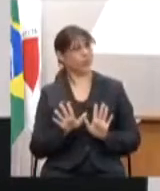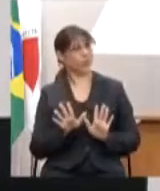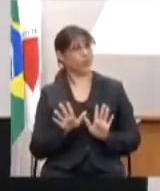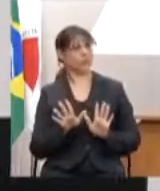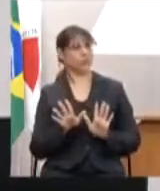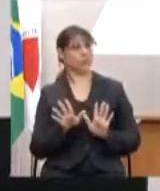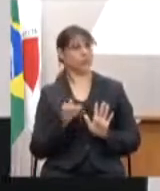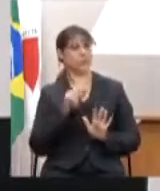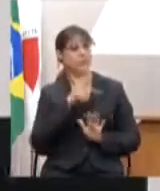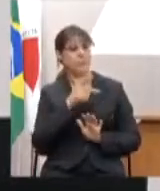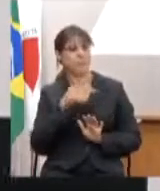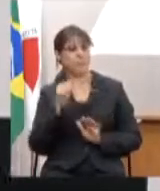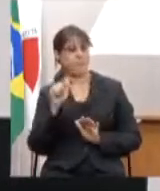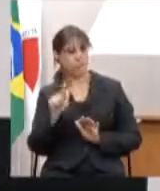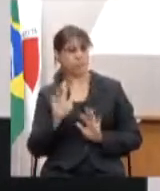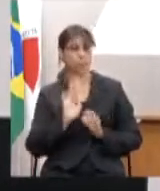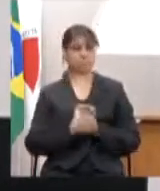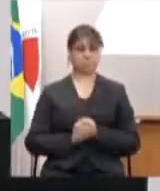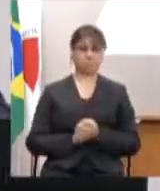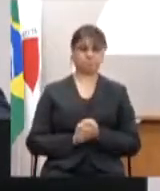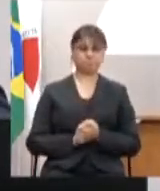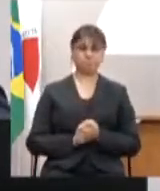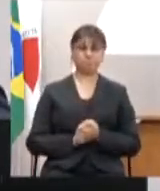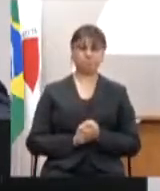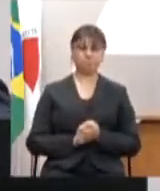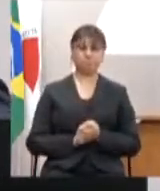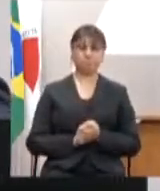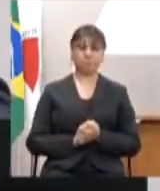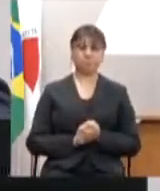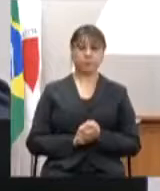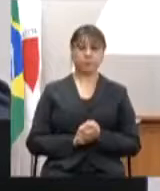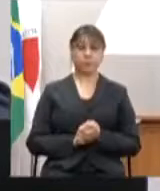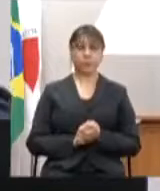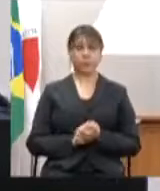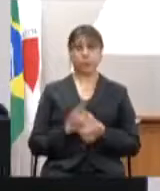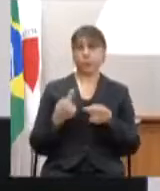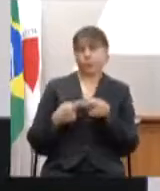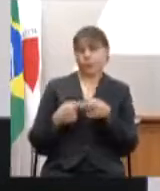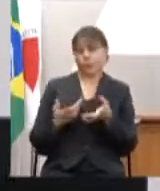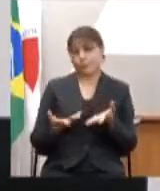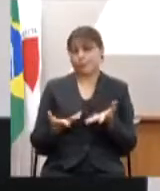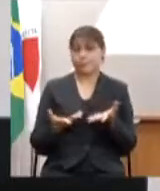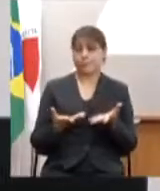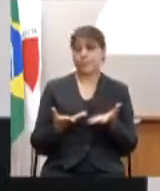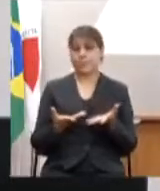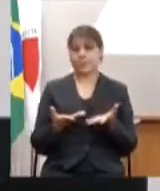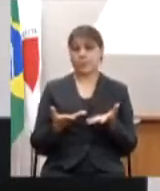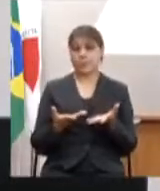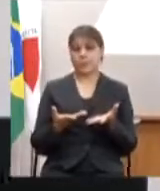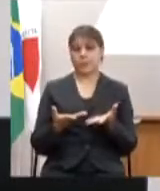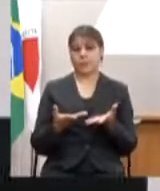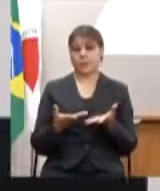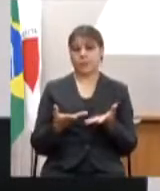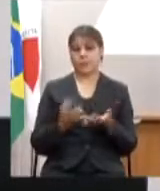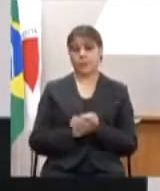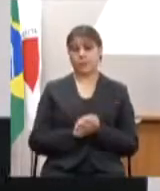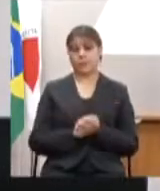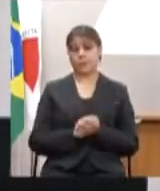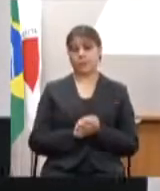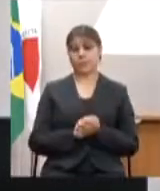PPAG, dessa consulta popular. De certa maneira, nós não estamos